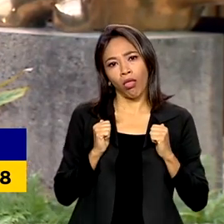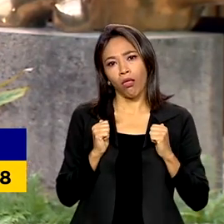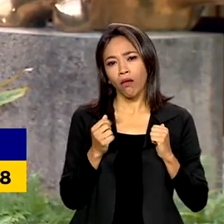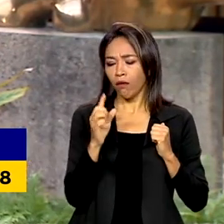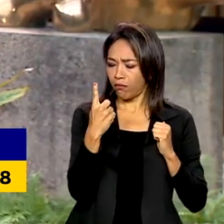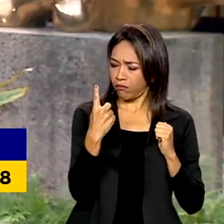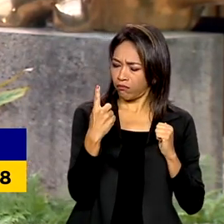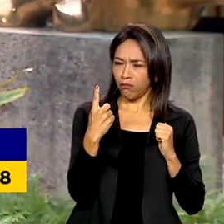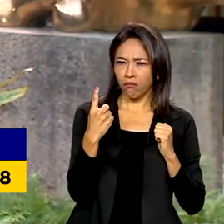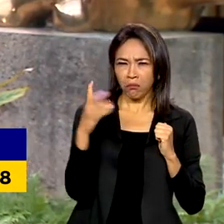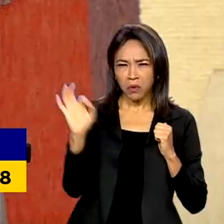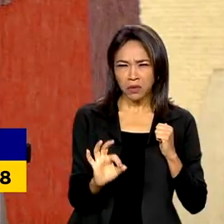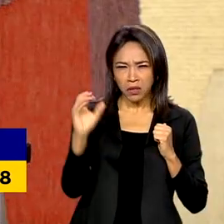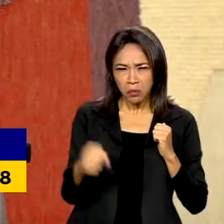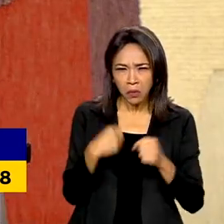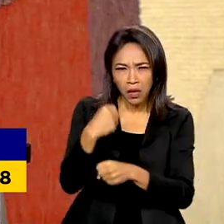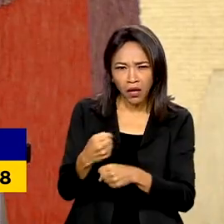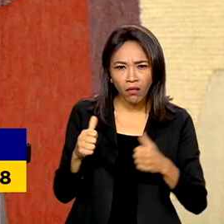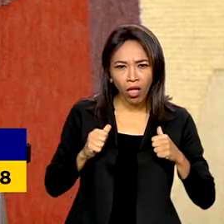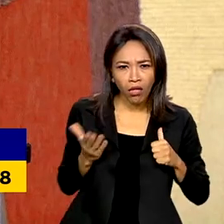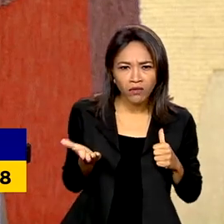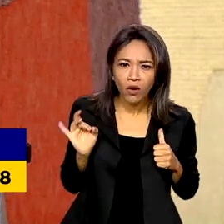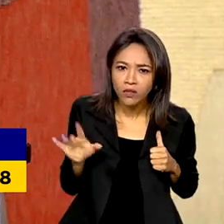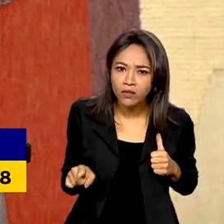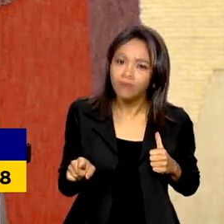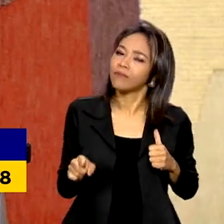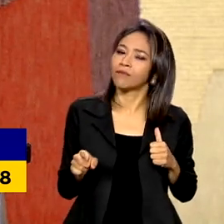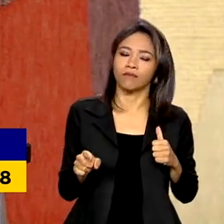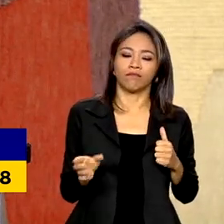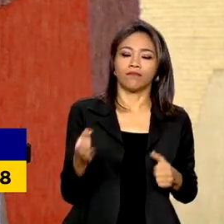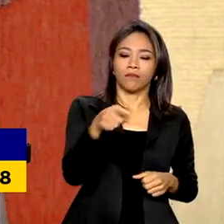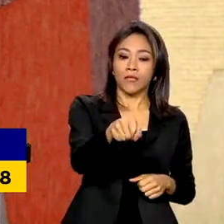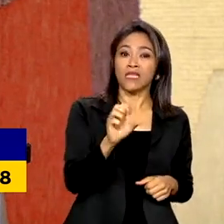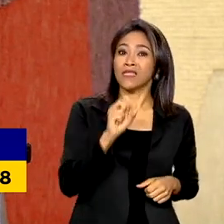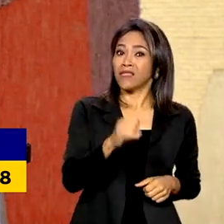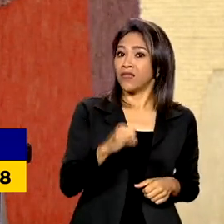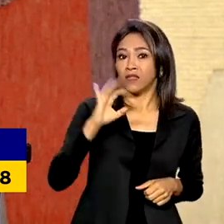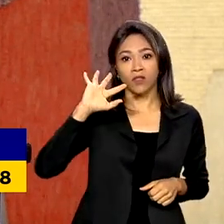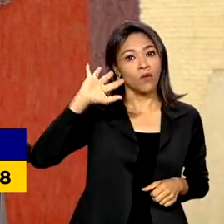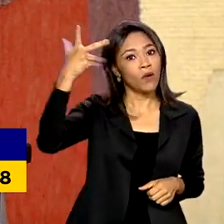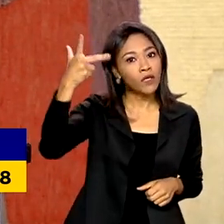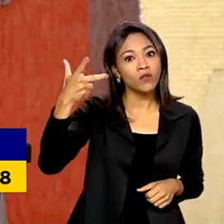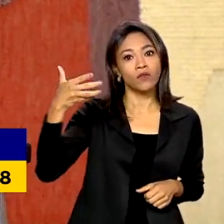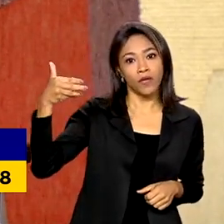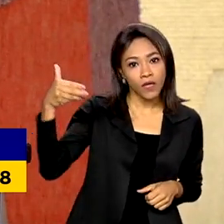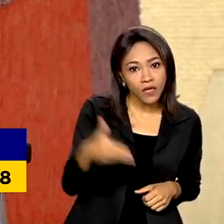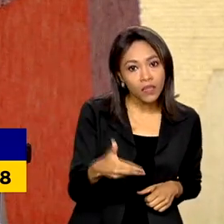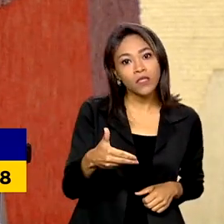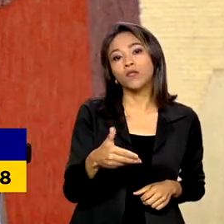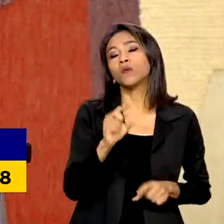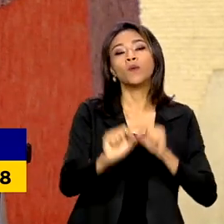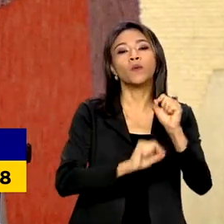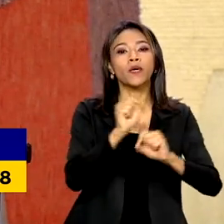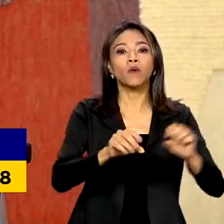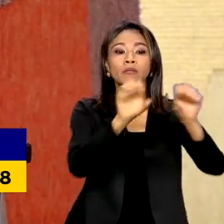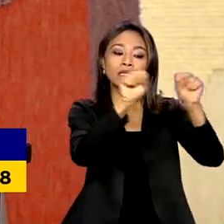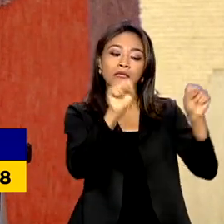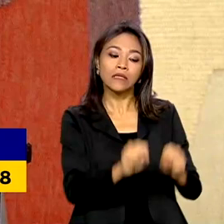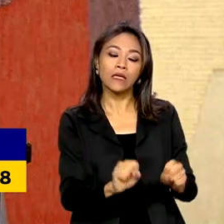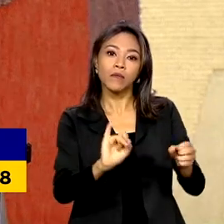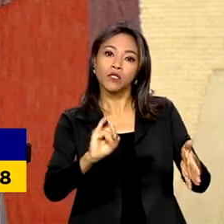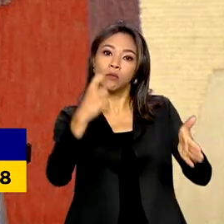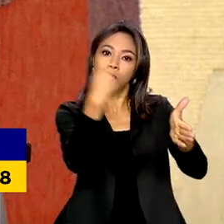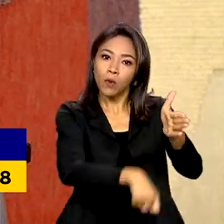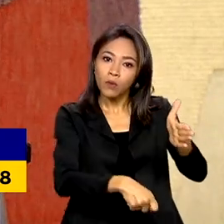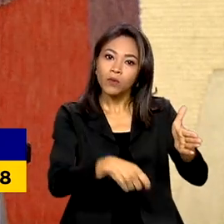1% ao ano. Se nós não resolvemos essa coxa de retalho chamado sistema tributário, que